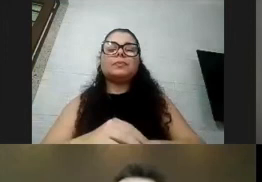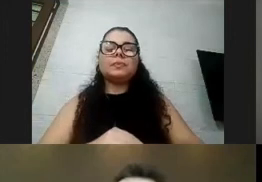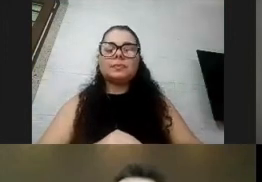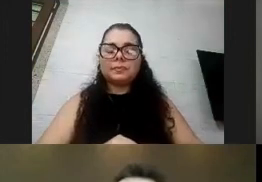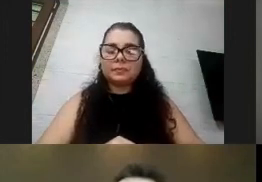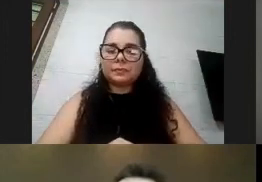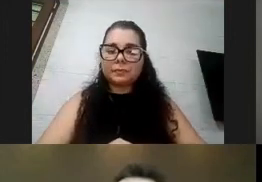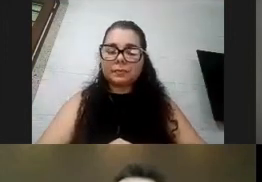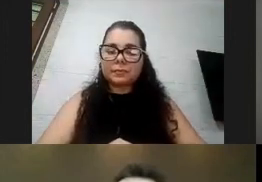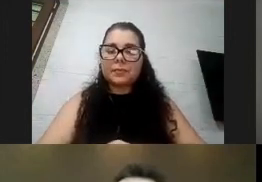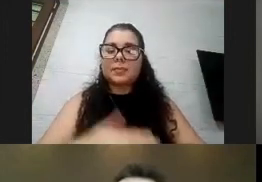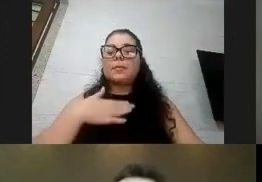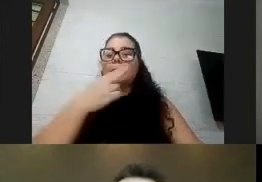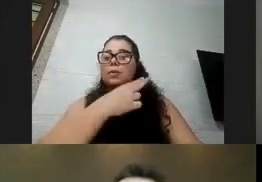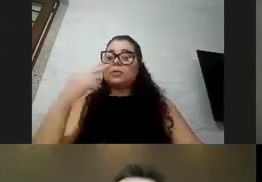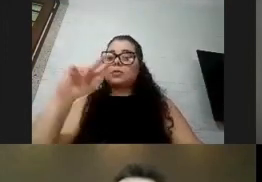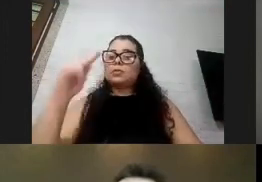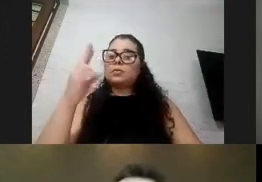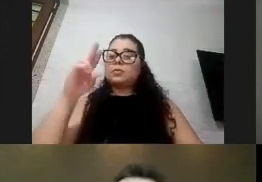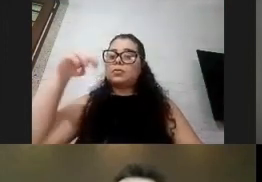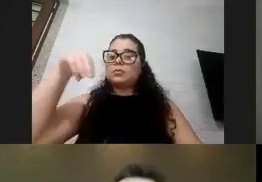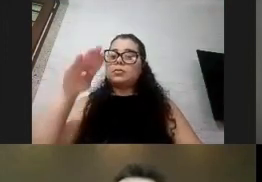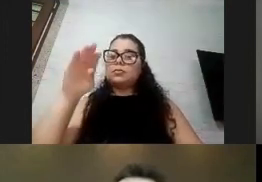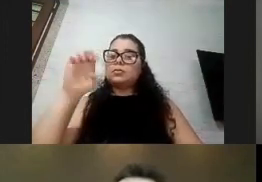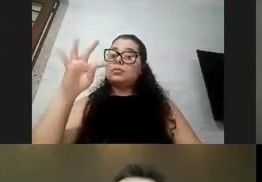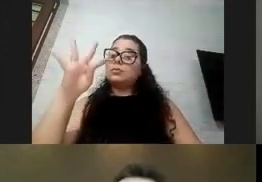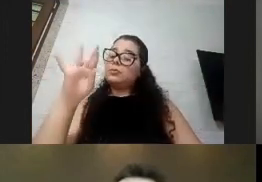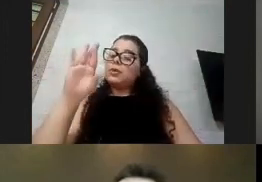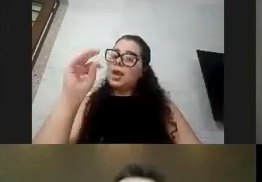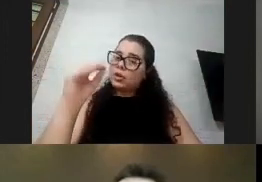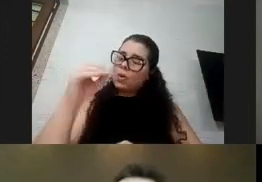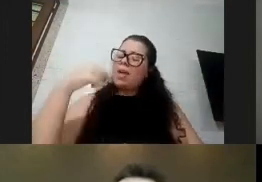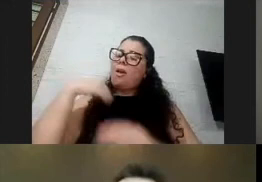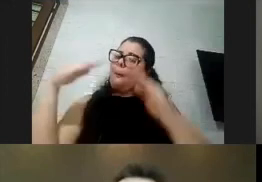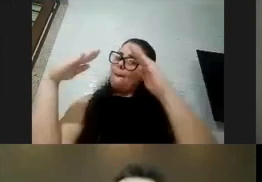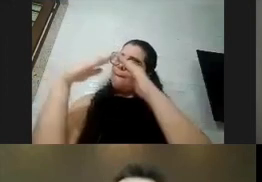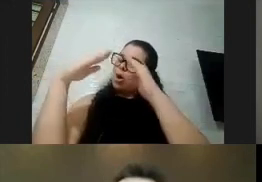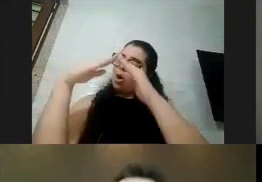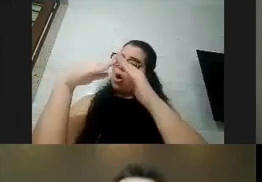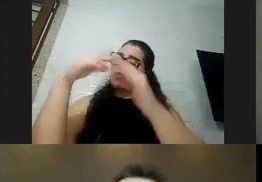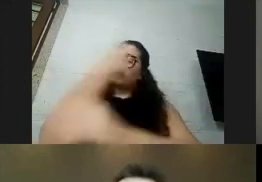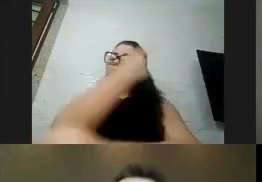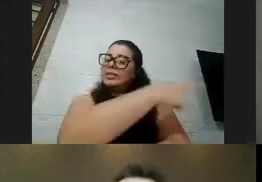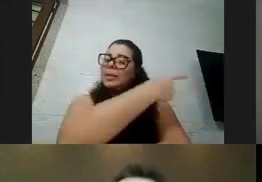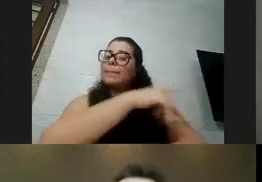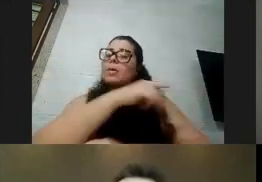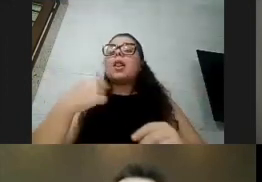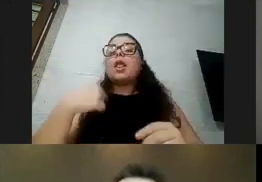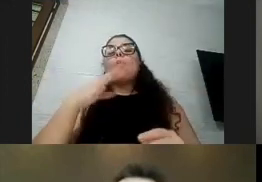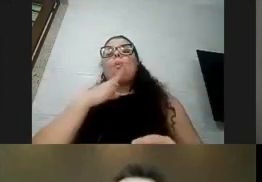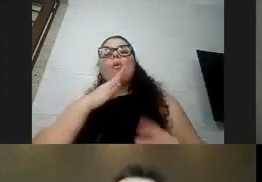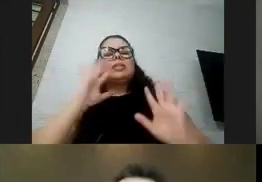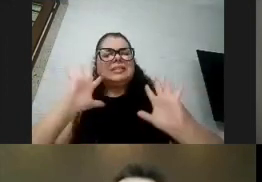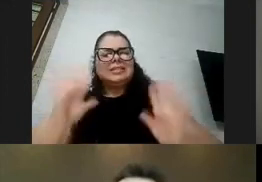meu nome é Humberto Campinho eu moro em São Paulo em Jacaraí eu já conheço vocês